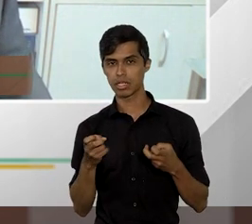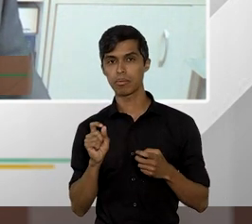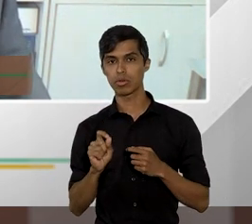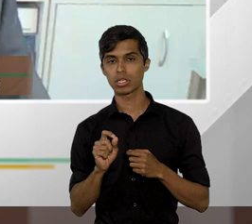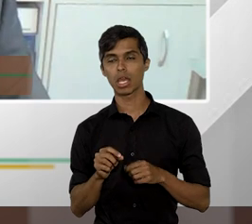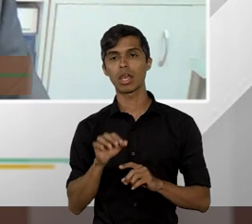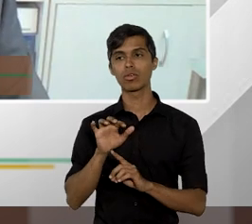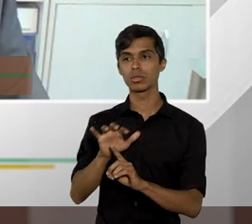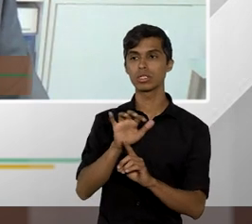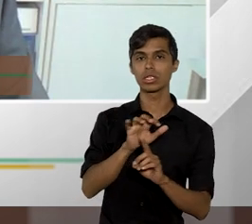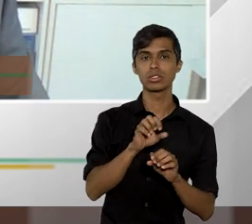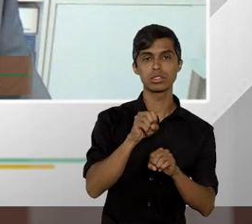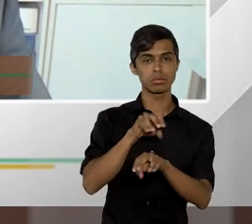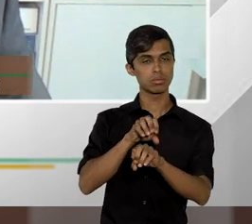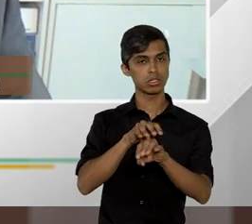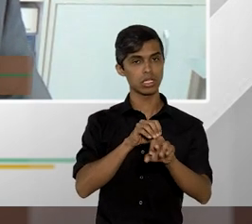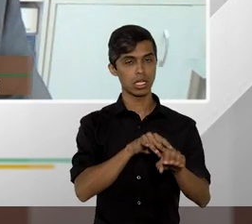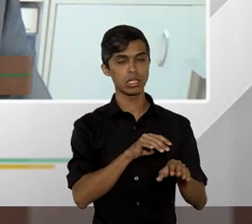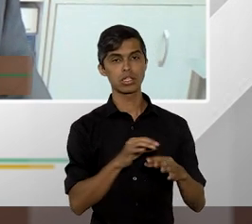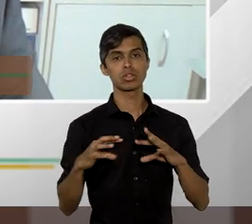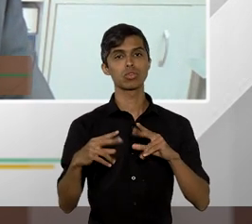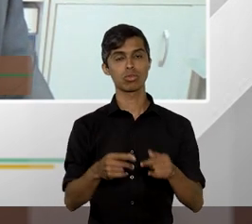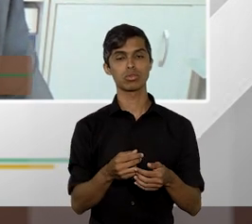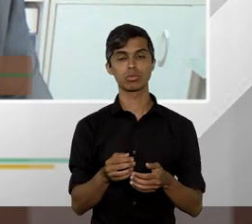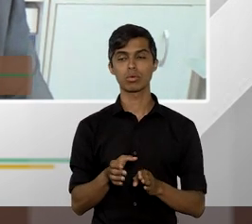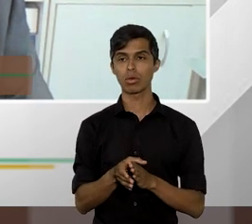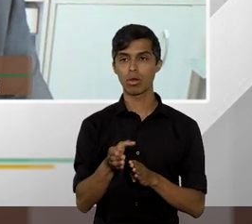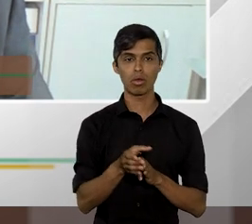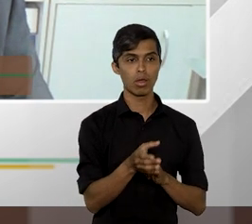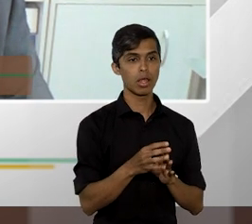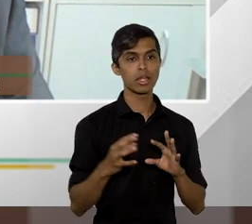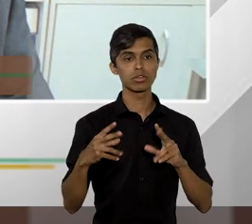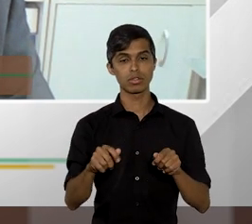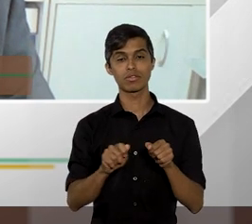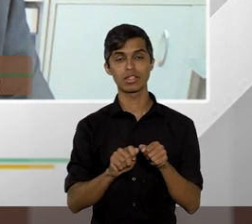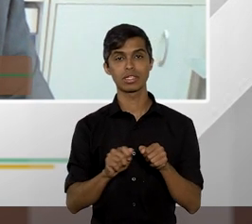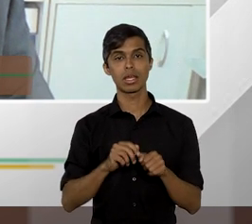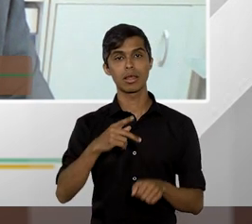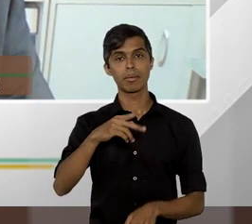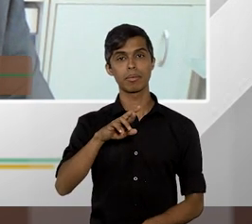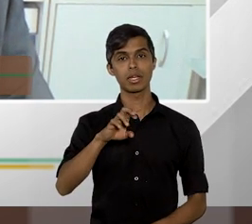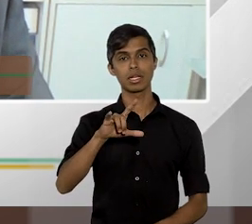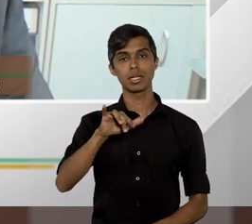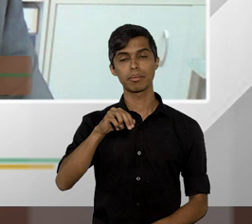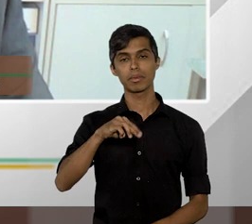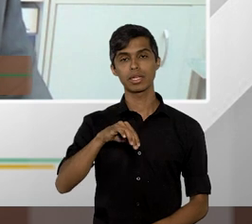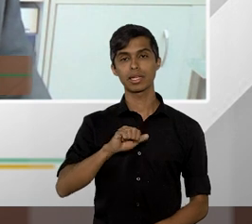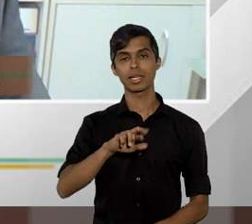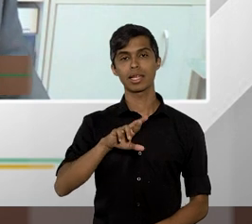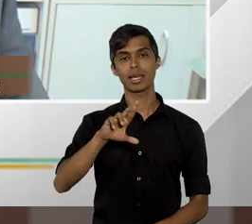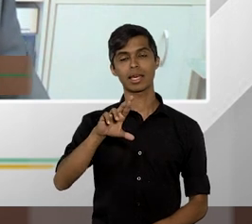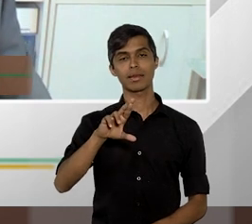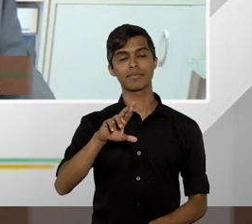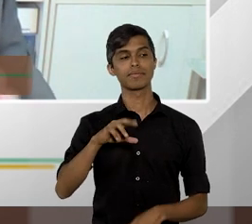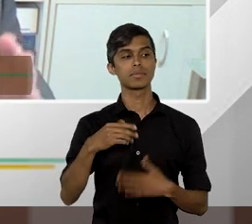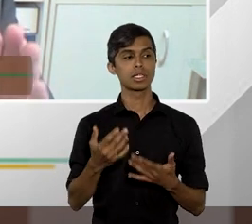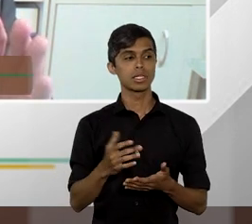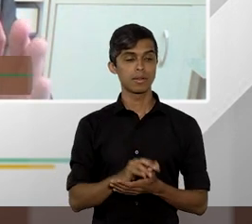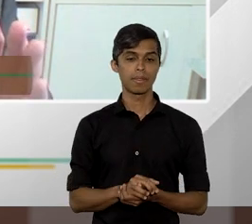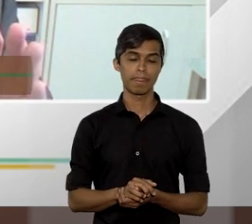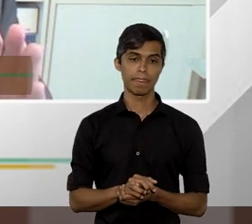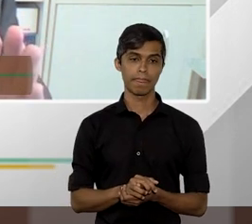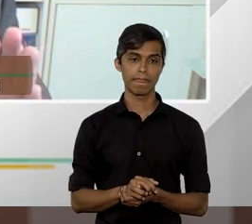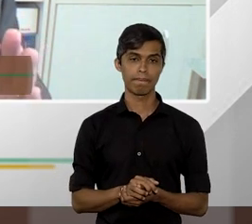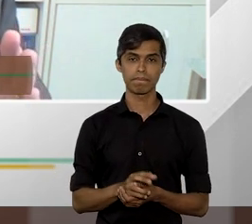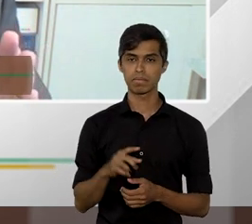sempre orientado o professor Wander todo mundo já fazer a preliminar infelizmente a gente não tem como a gente hoje não tem